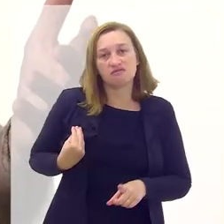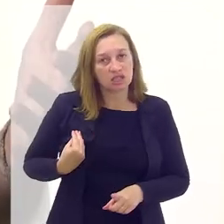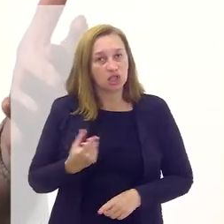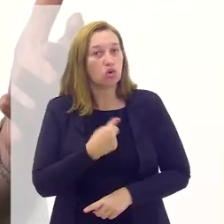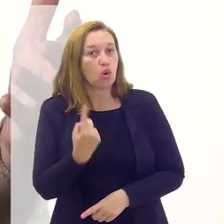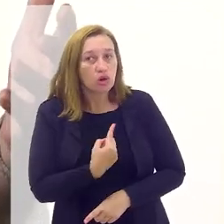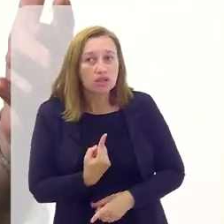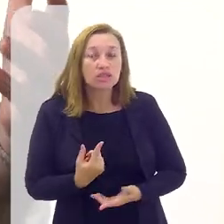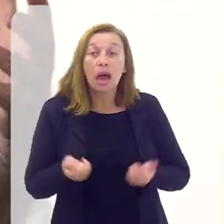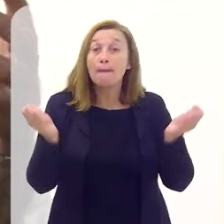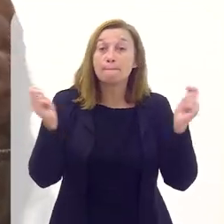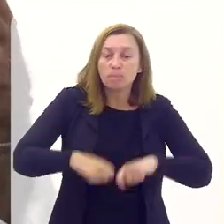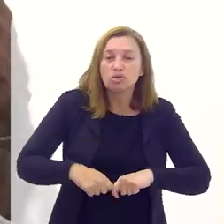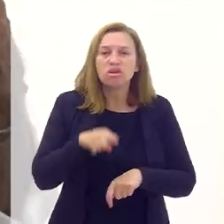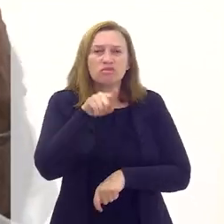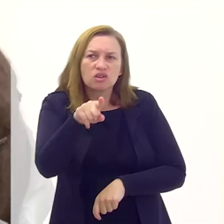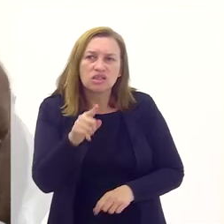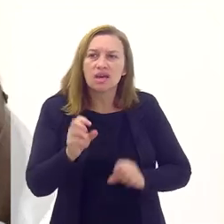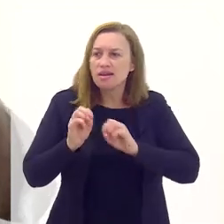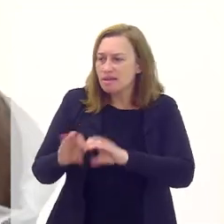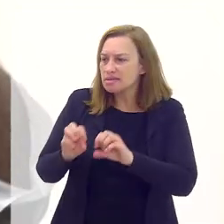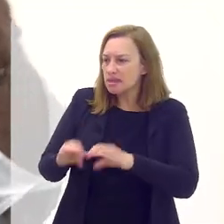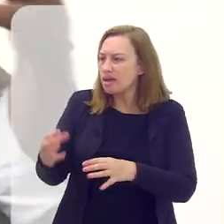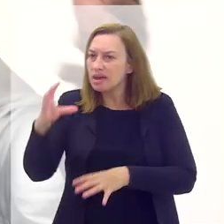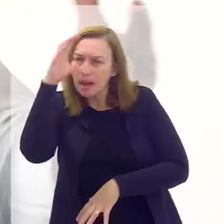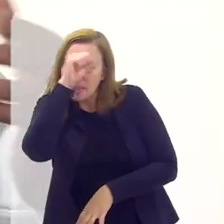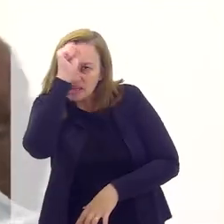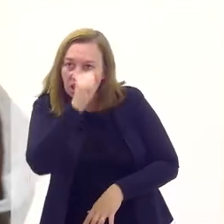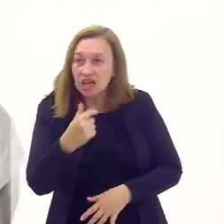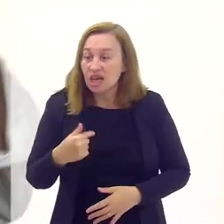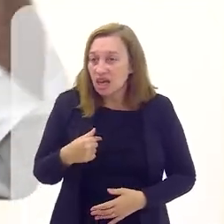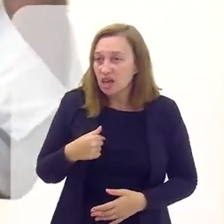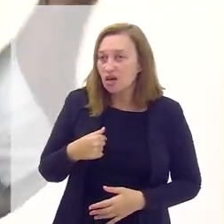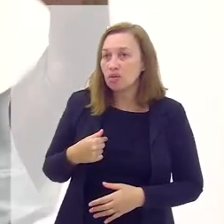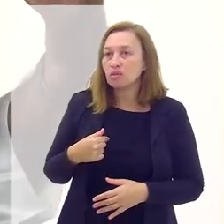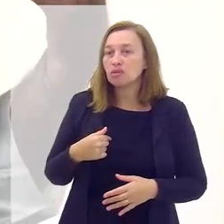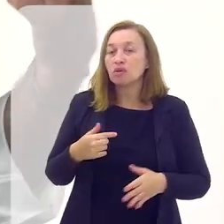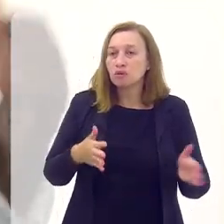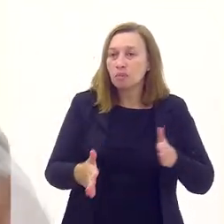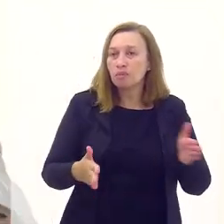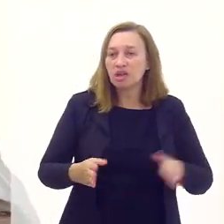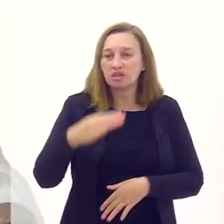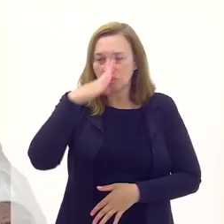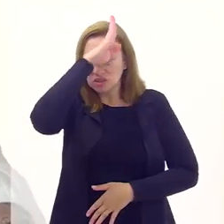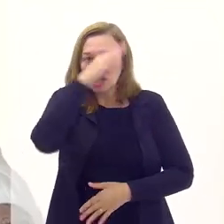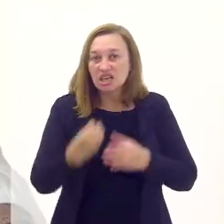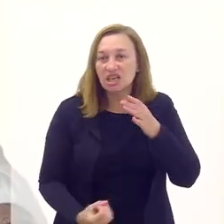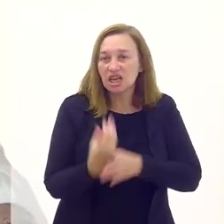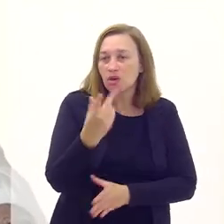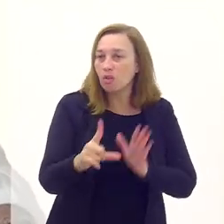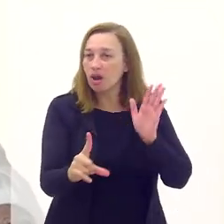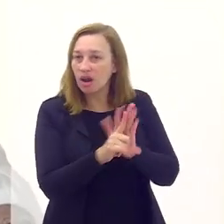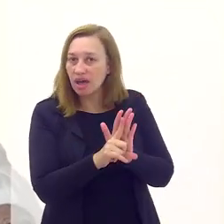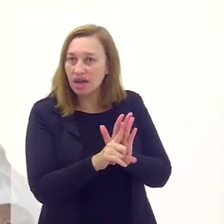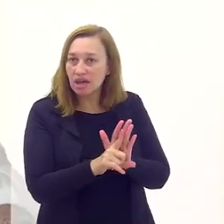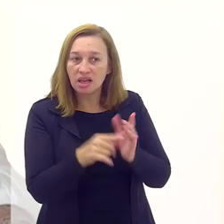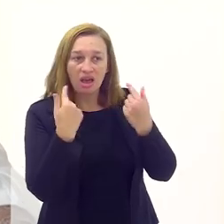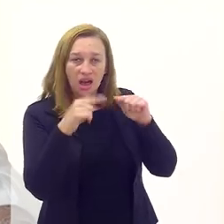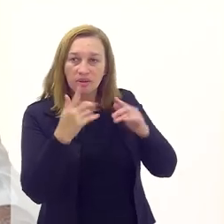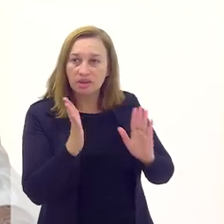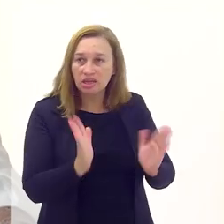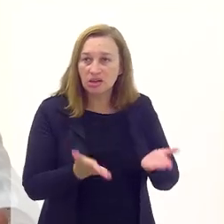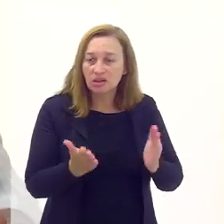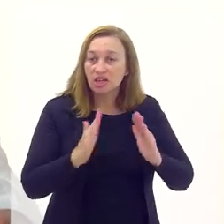qualidade de vida, a possibilidade de você ensinar e aprender. Eu tive que fazer, no tempo do Bolsonaro, uma lei, está sendo